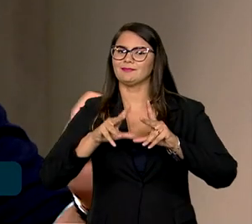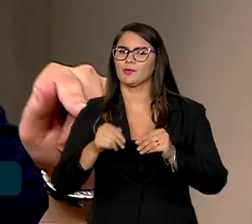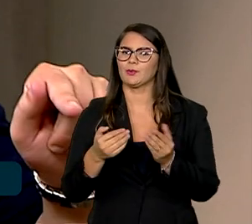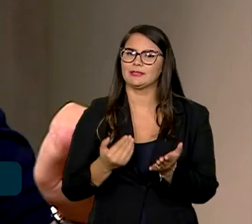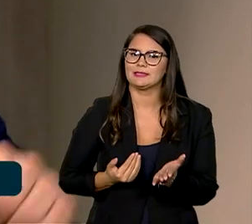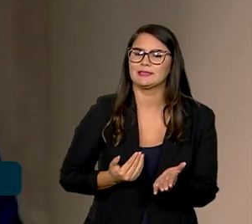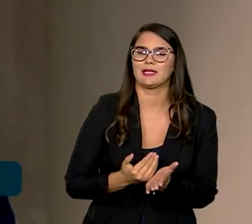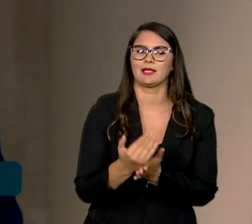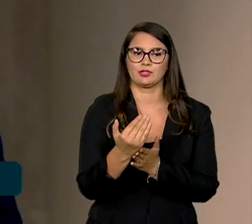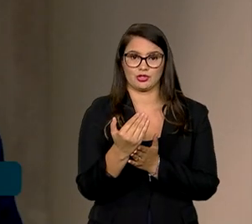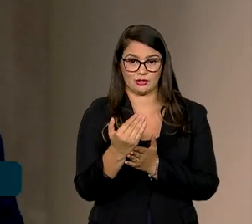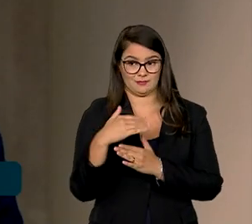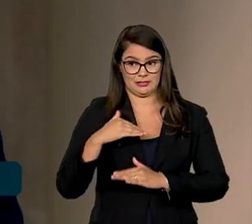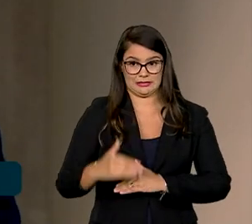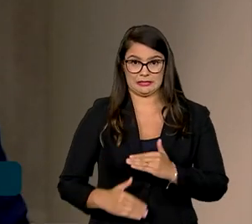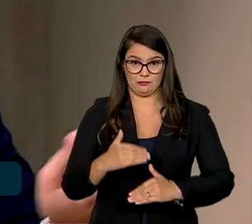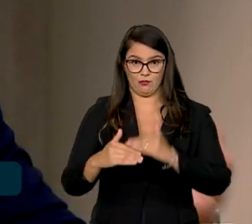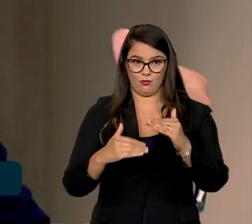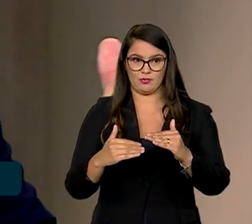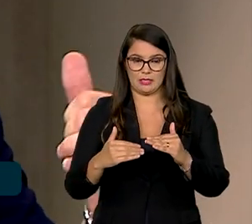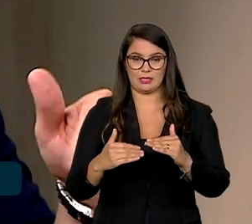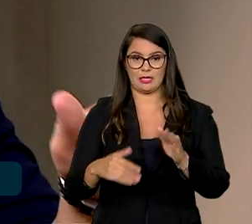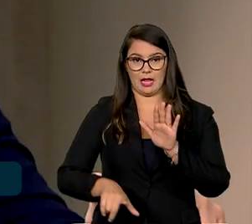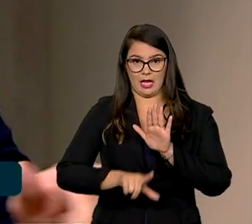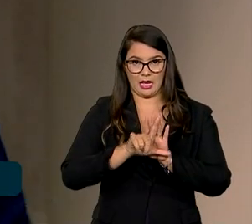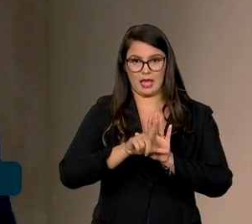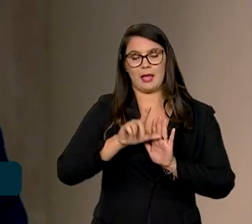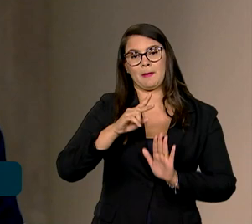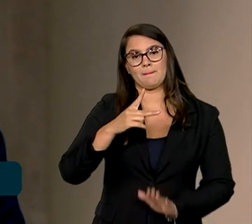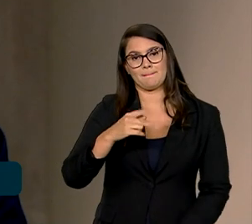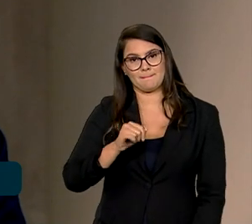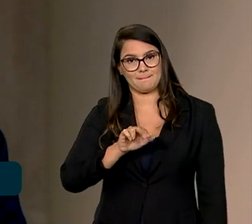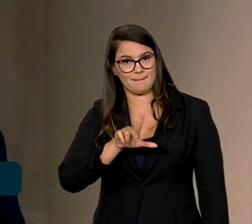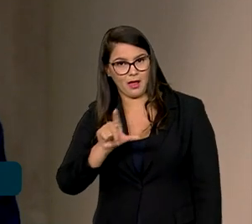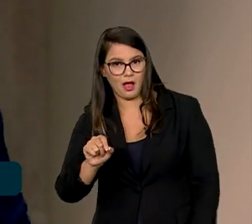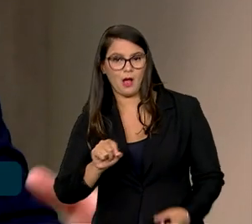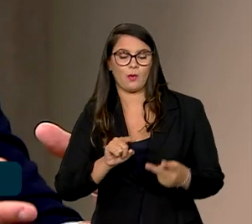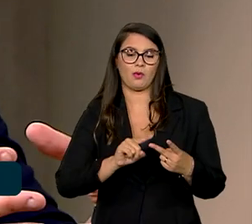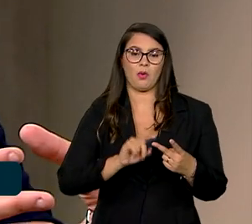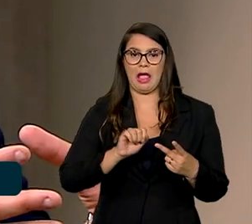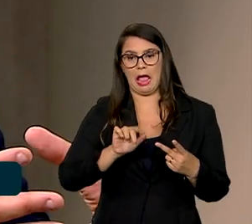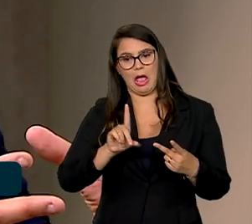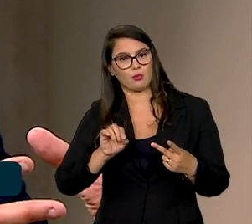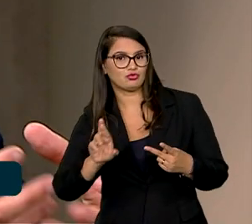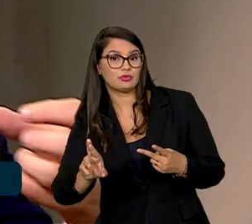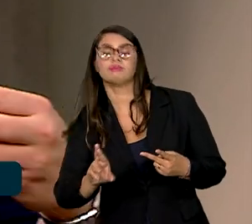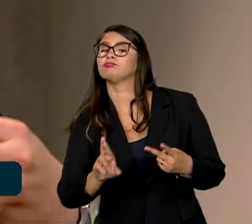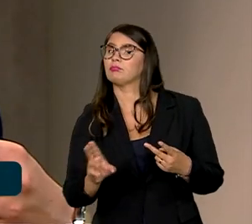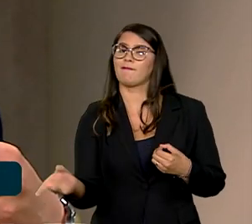iniciativas que estão sendo desenvolvidas pela Lei Paulo Gustavo, como pela Lei Aldir Blanc agora, elas se